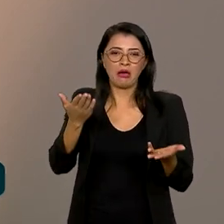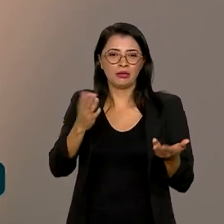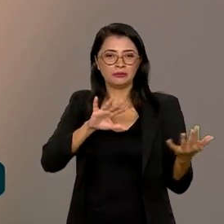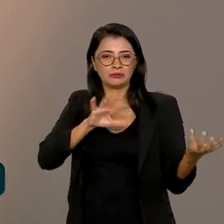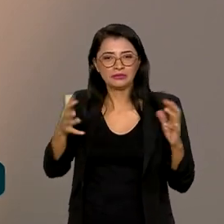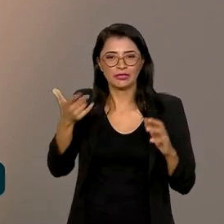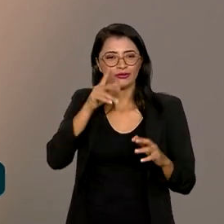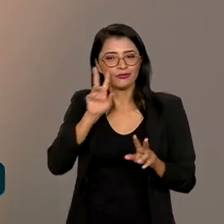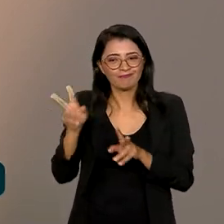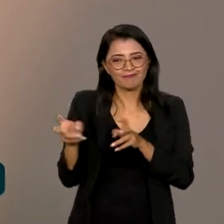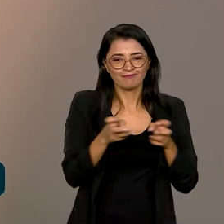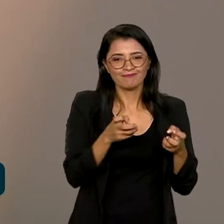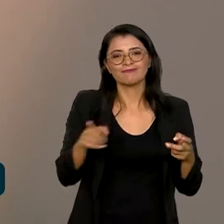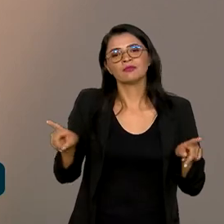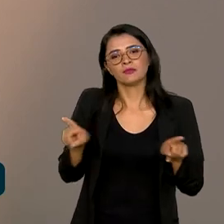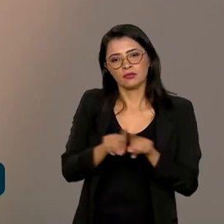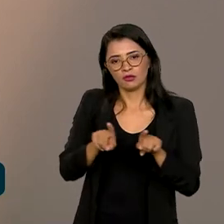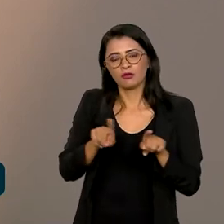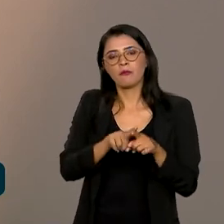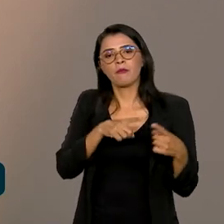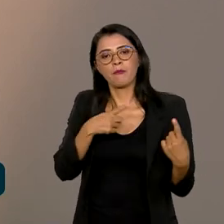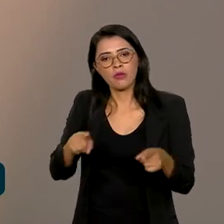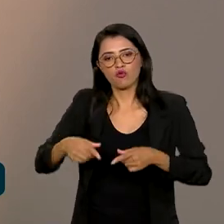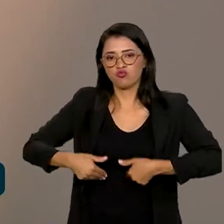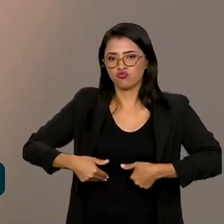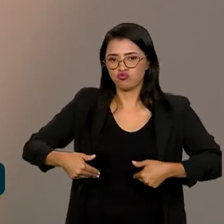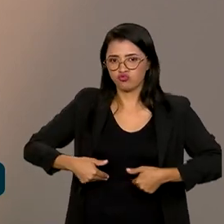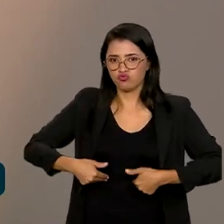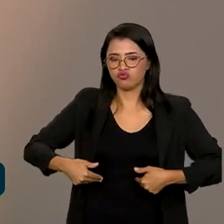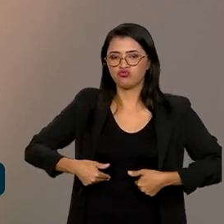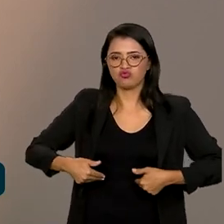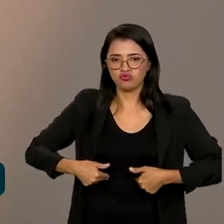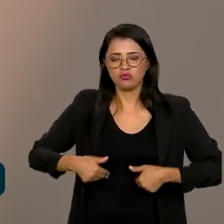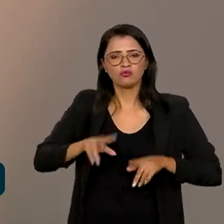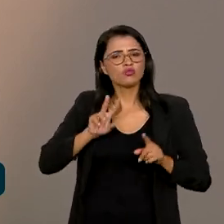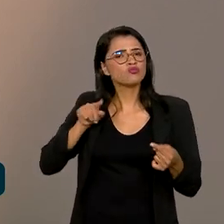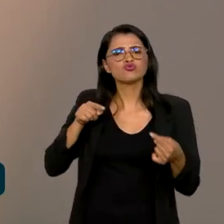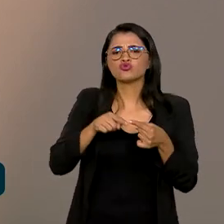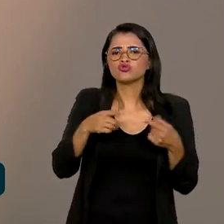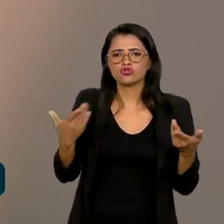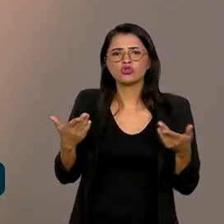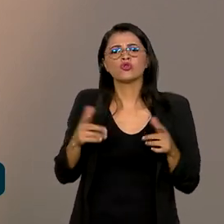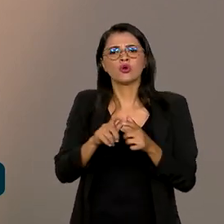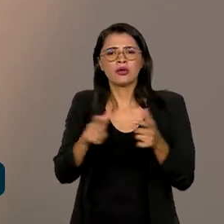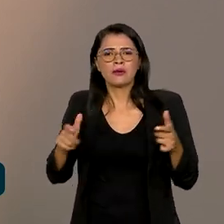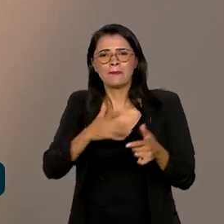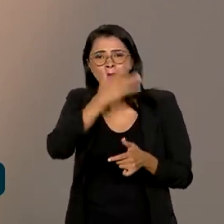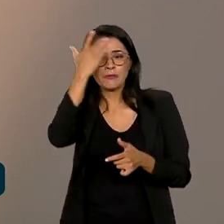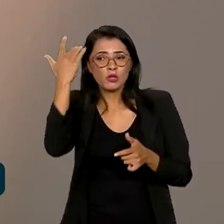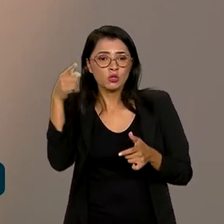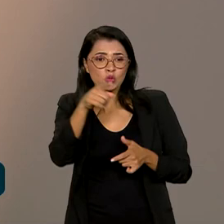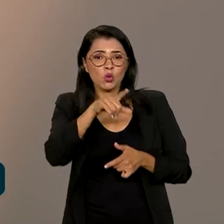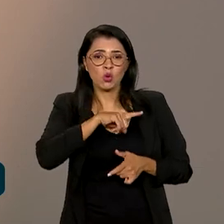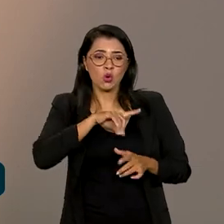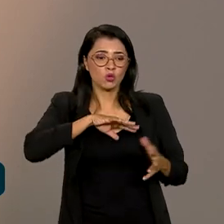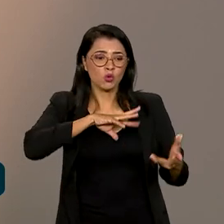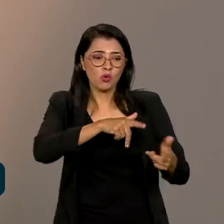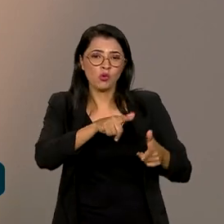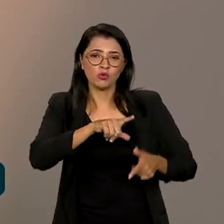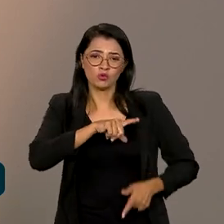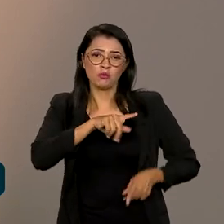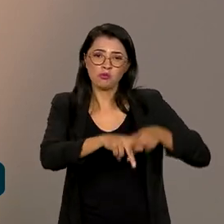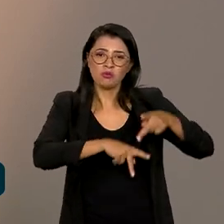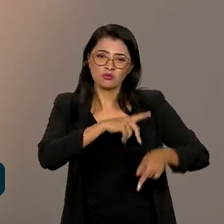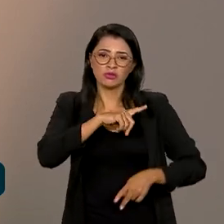que estamos vendo, e também a questão do combate à fome, visando aí essa grande maioria de pessoas que existem no mundo e que